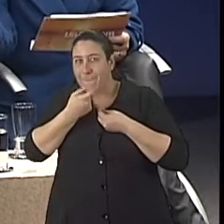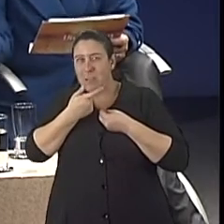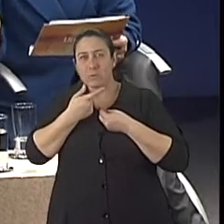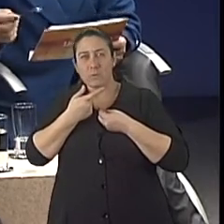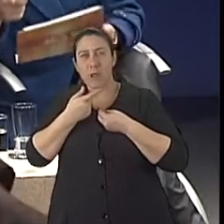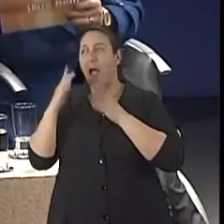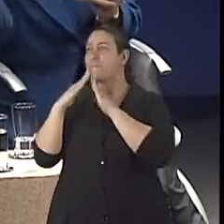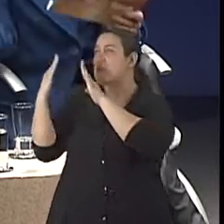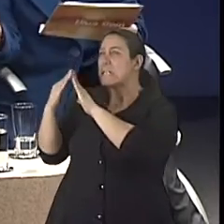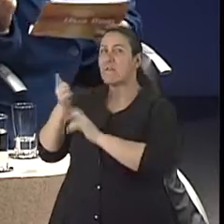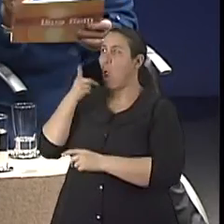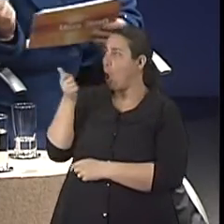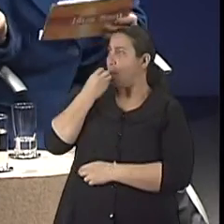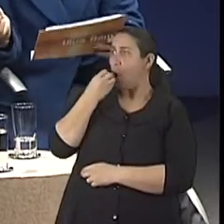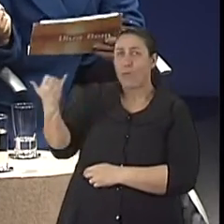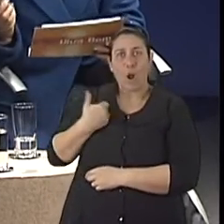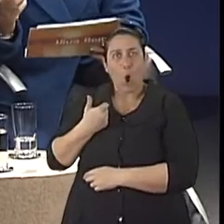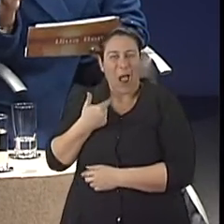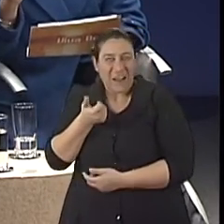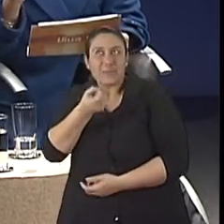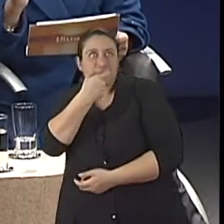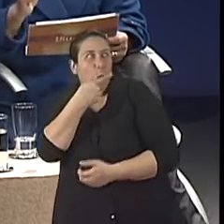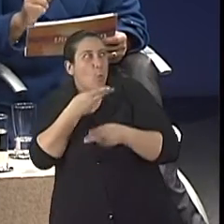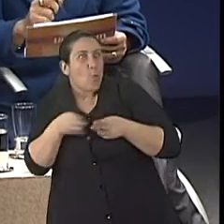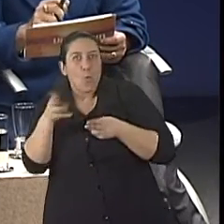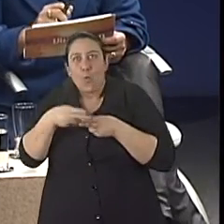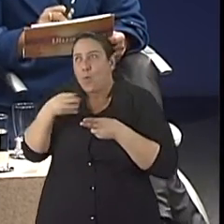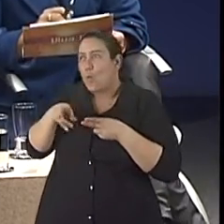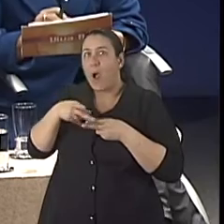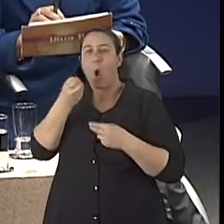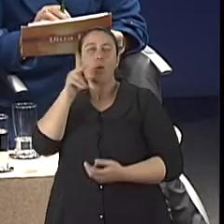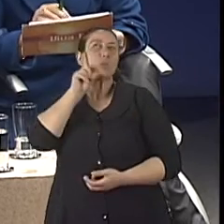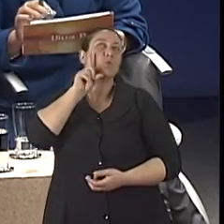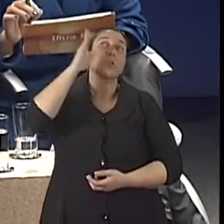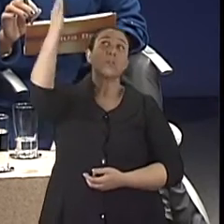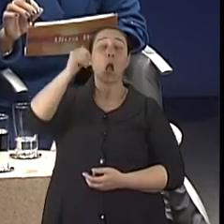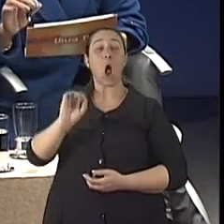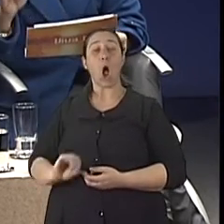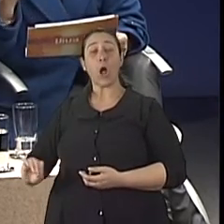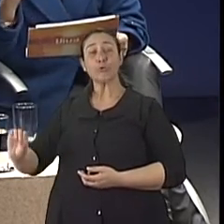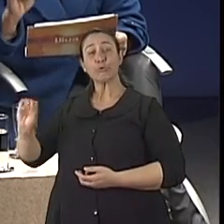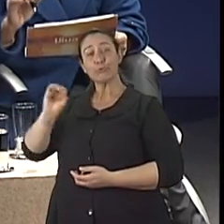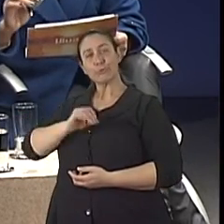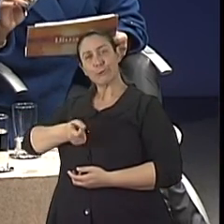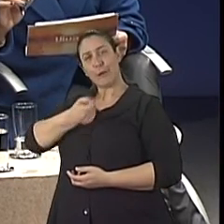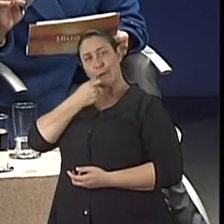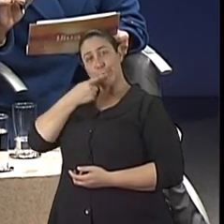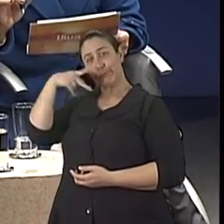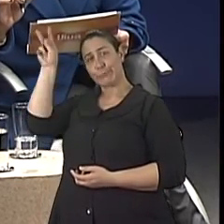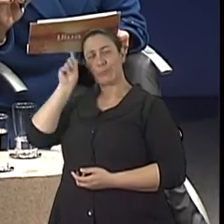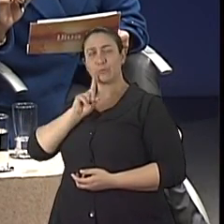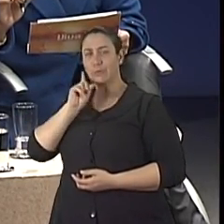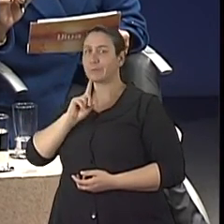a vizinha, um padre trouxe a medicação, ou trouxeram dos Estados Unidos um remédio que é ótimo para os Estados Unidos.